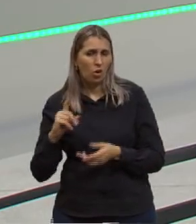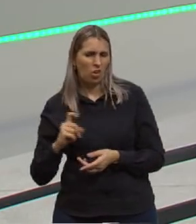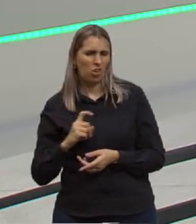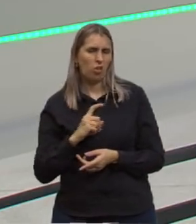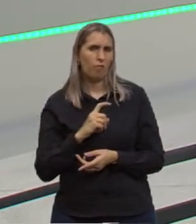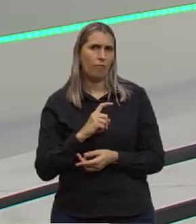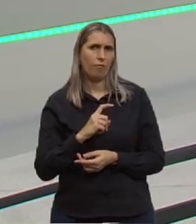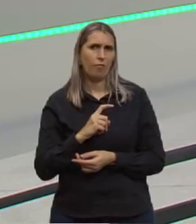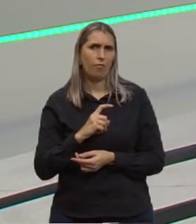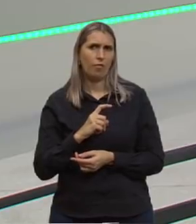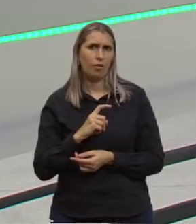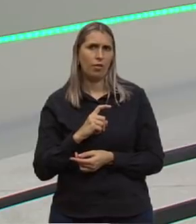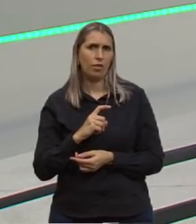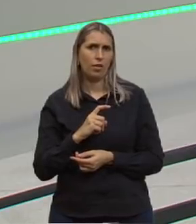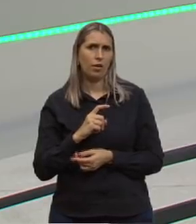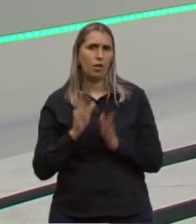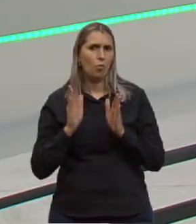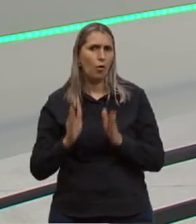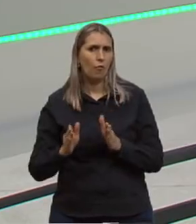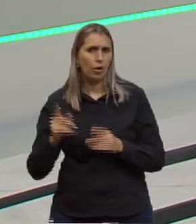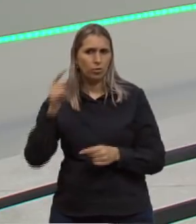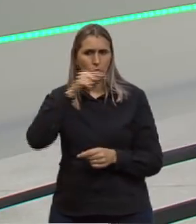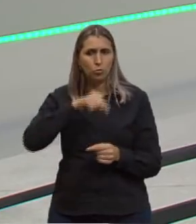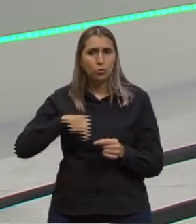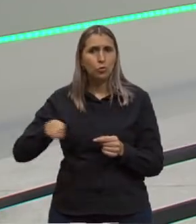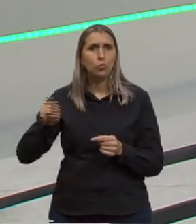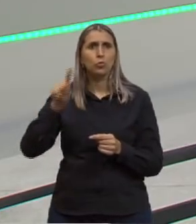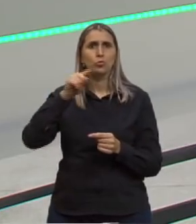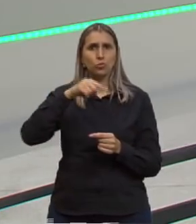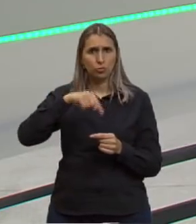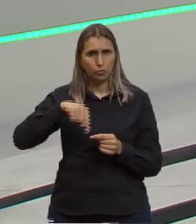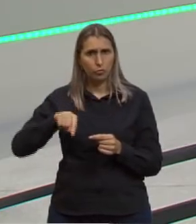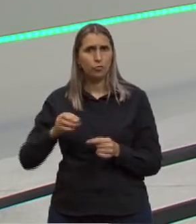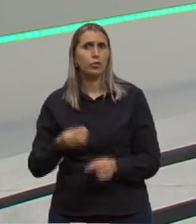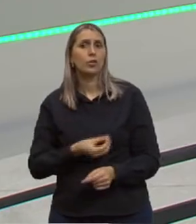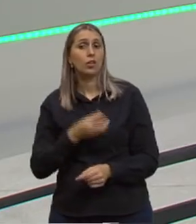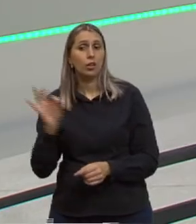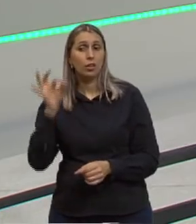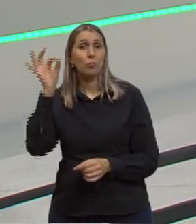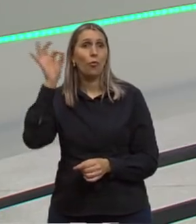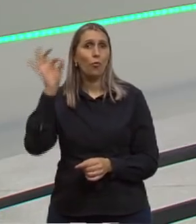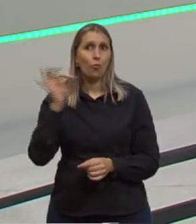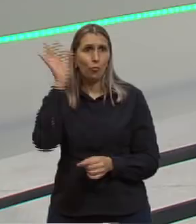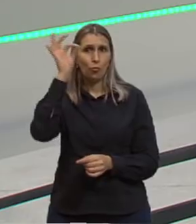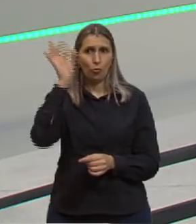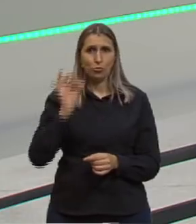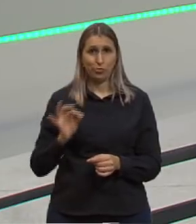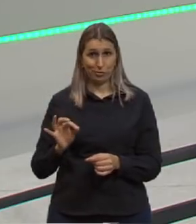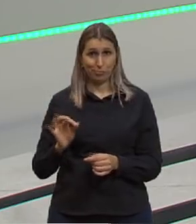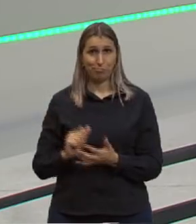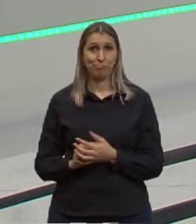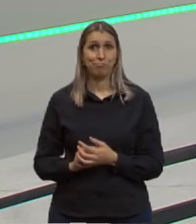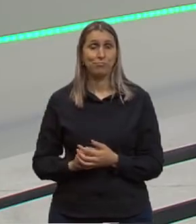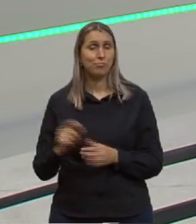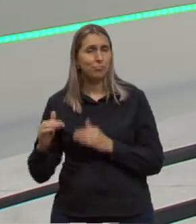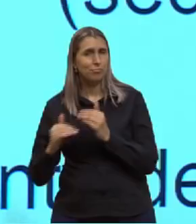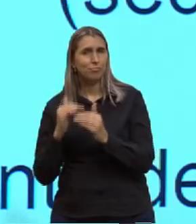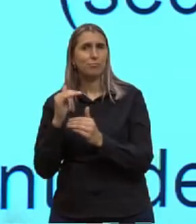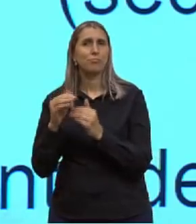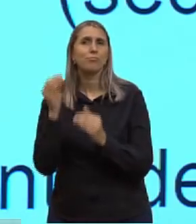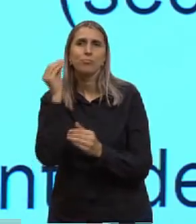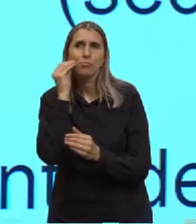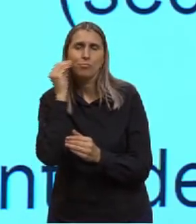eram uma fase do ciclo de vida das moscas. Então, ele desenvolveu este